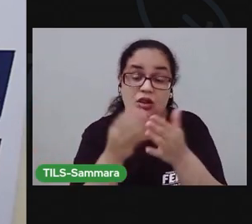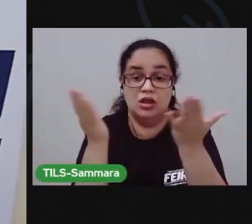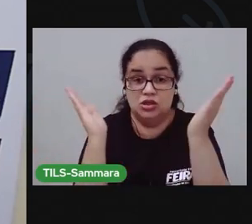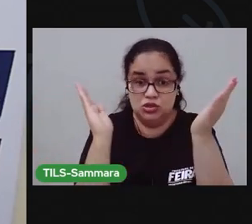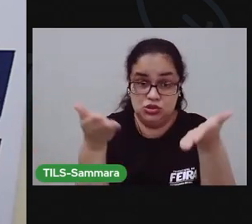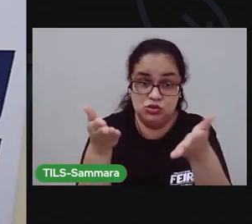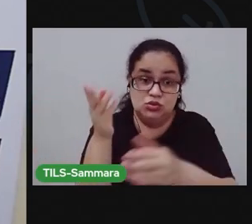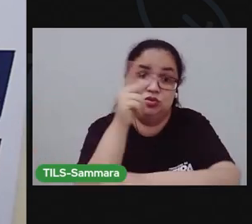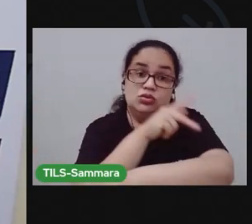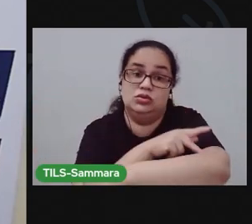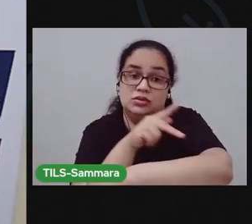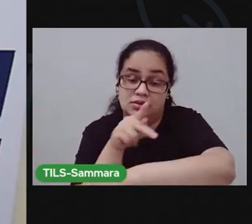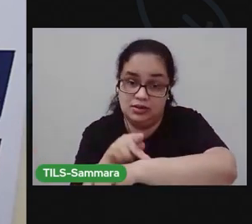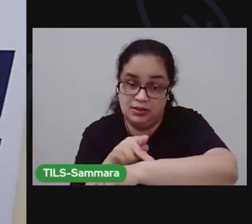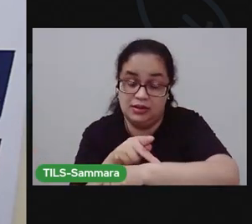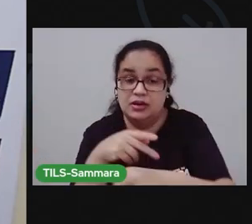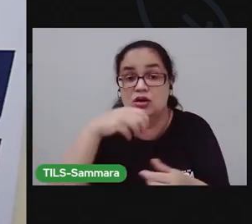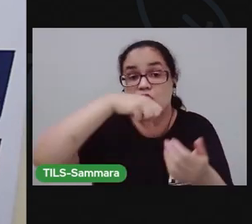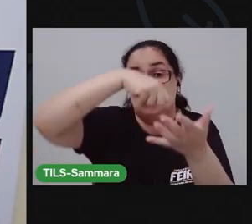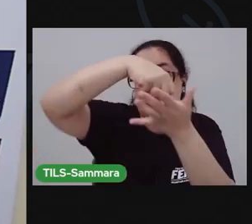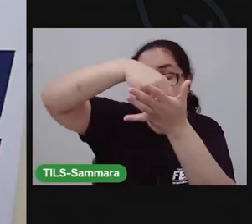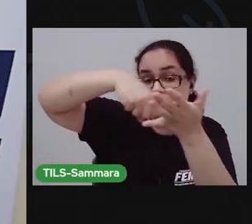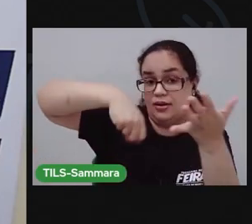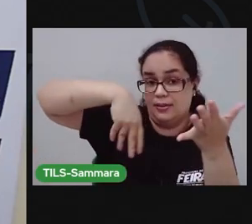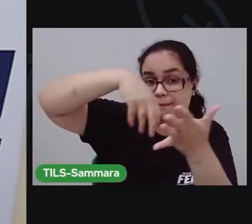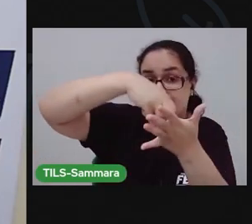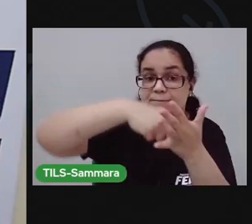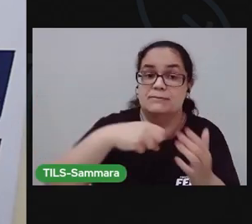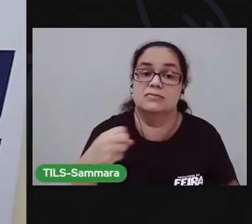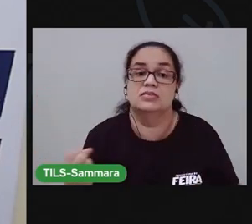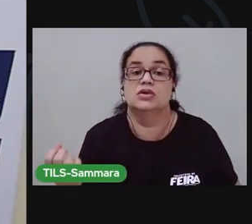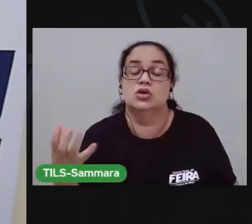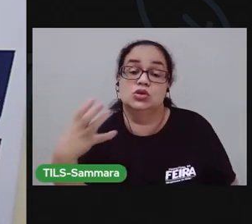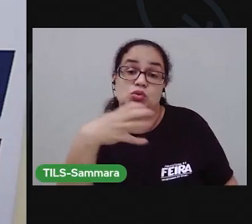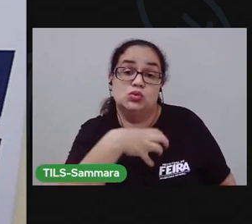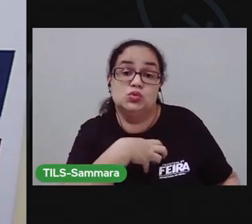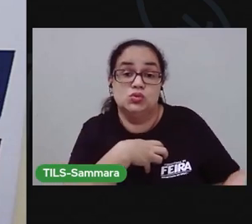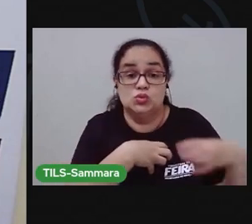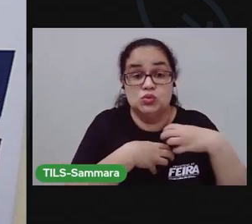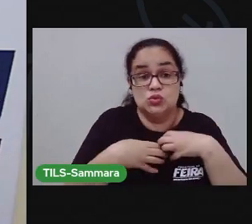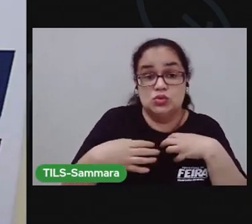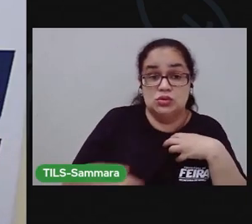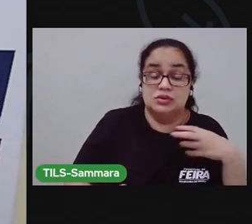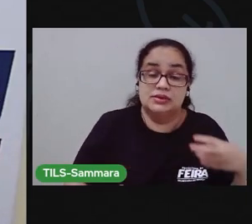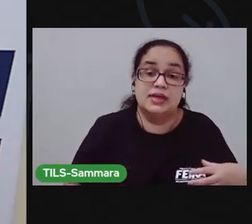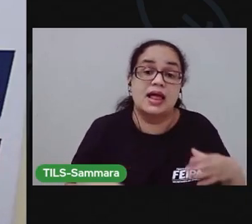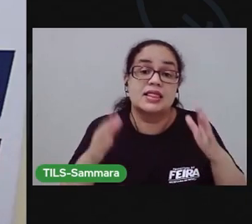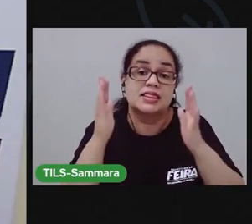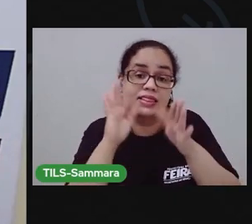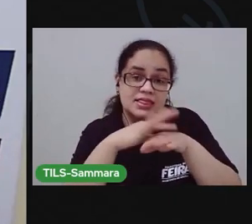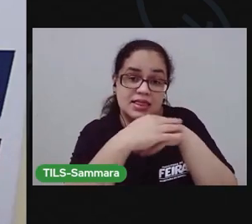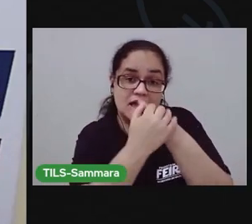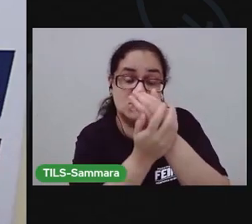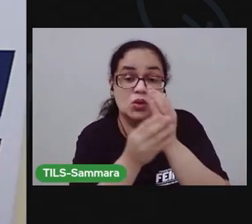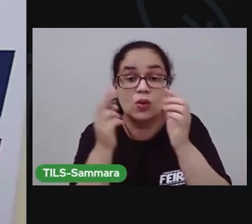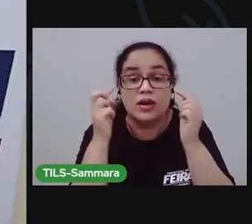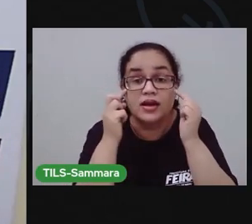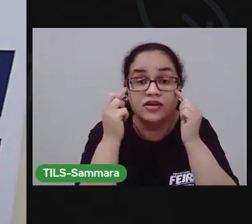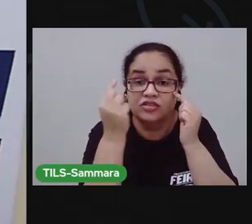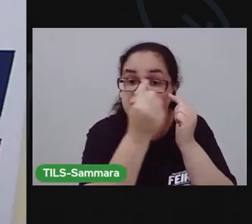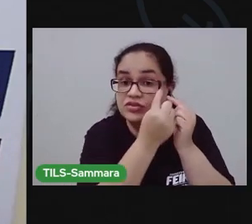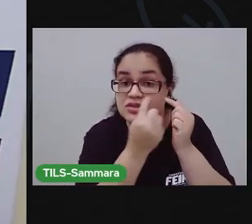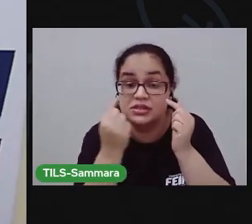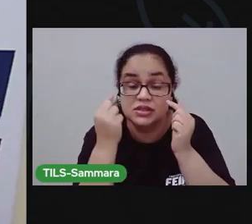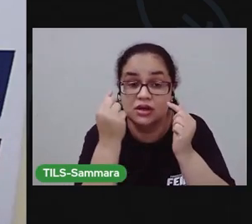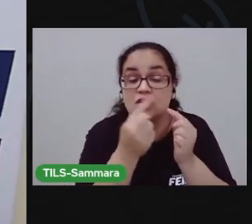pedagógico. É a atividade dos sentidos, tá te avisando, tá? A atividade